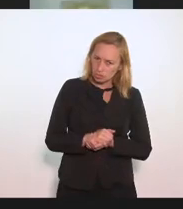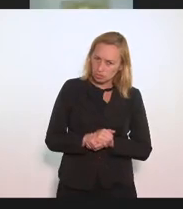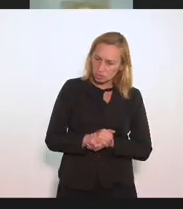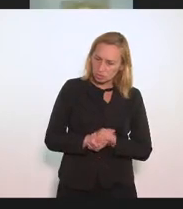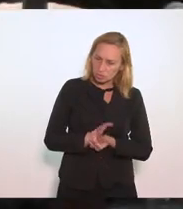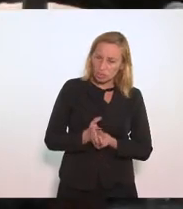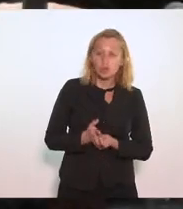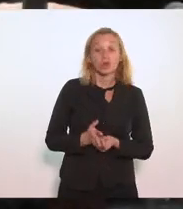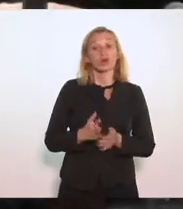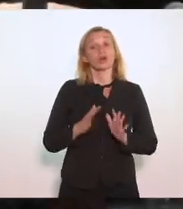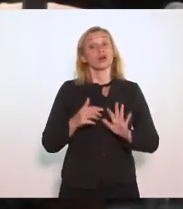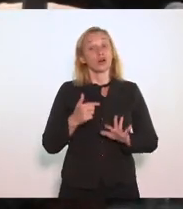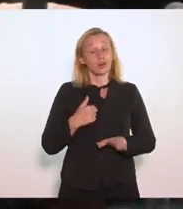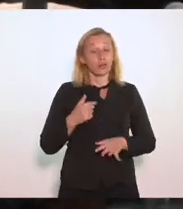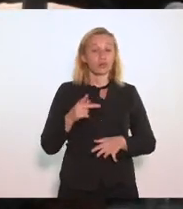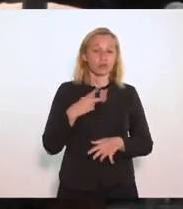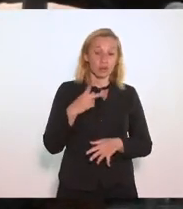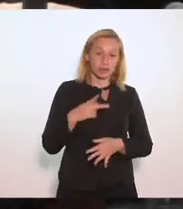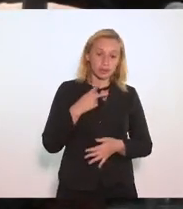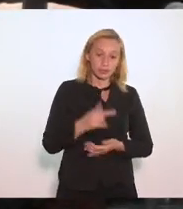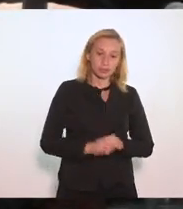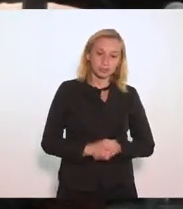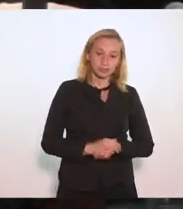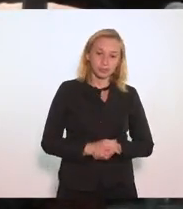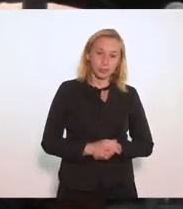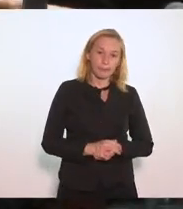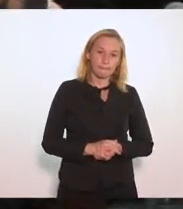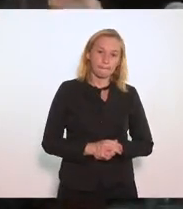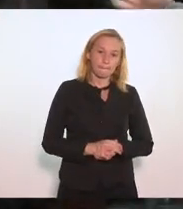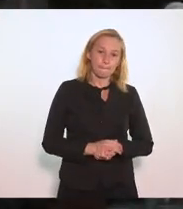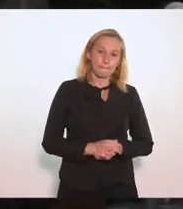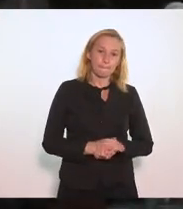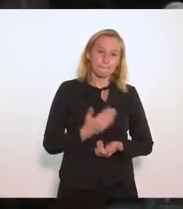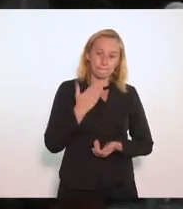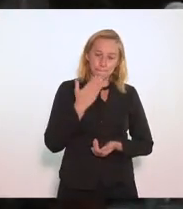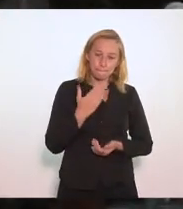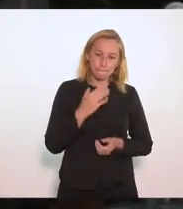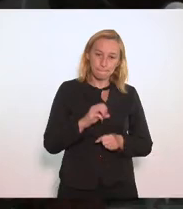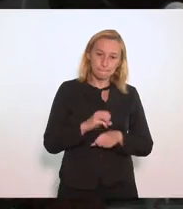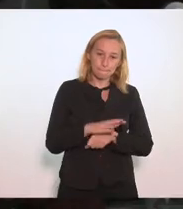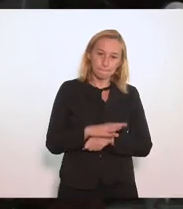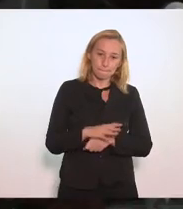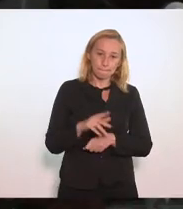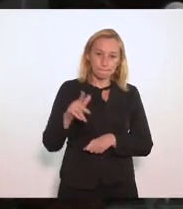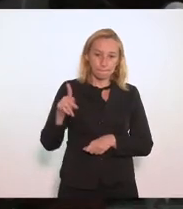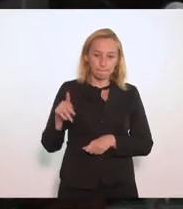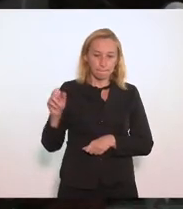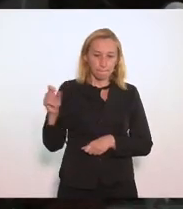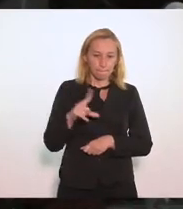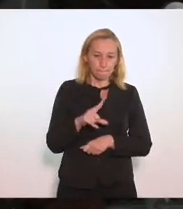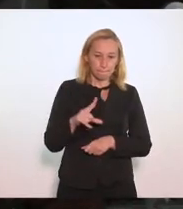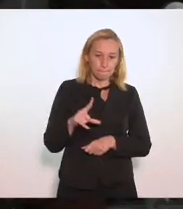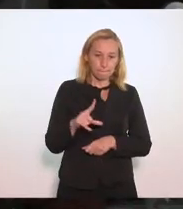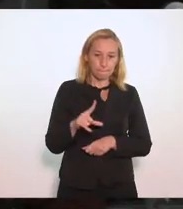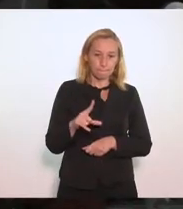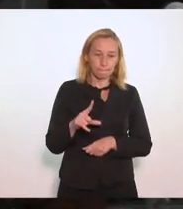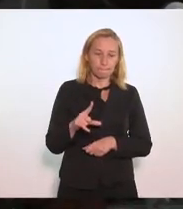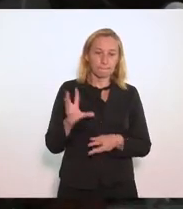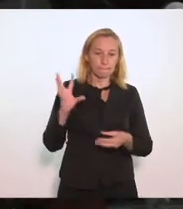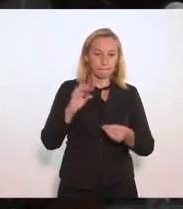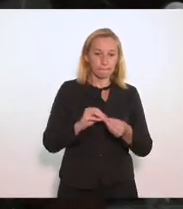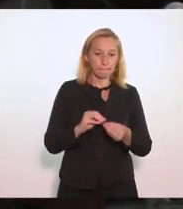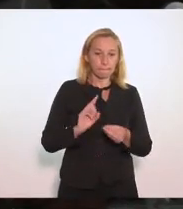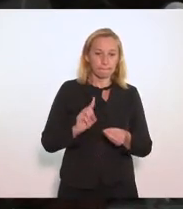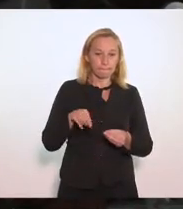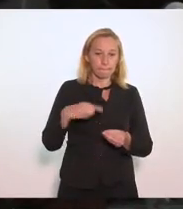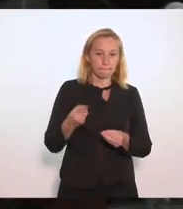Eu disse que havia pedido destaques na bancada do pessoal A 18 aglutinou E